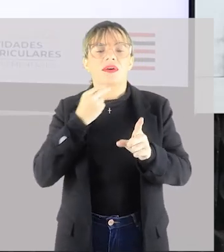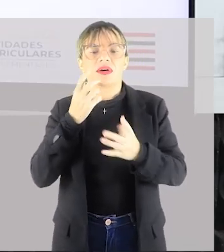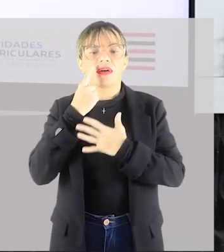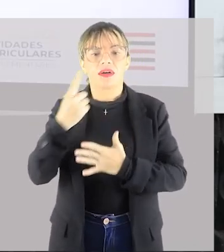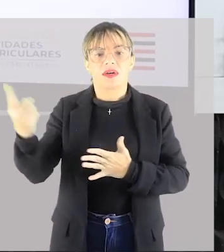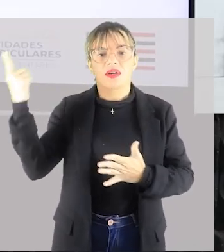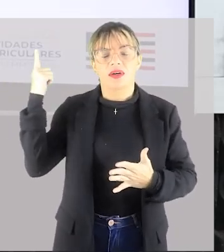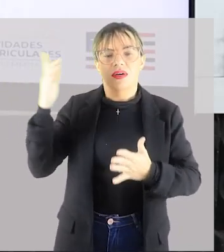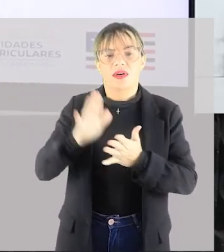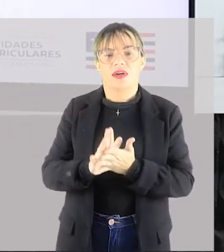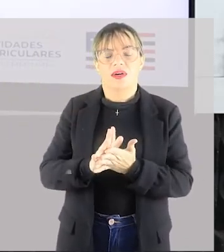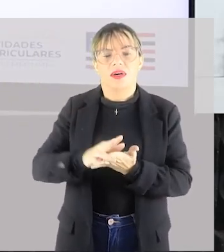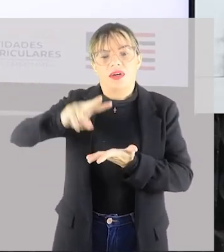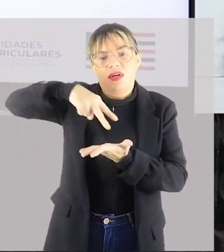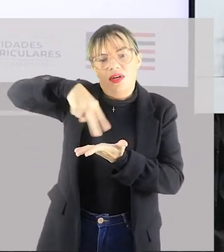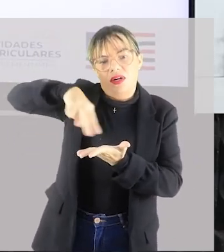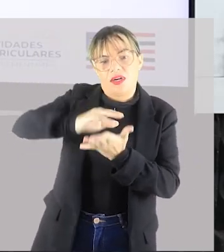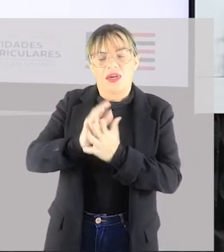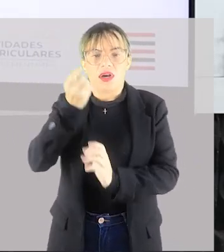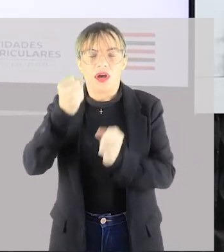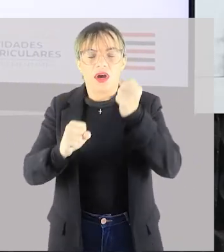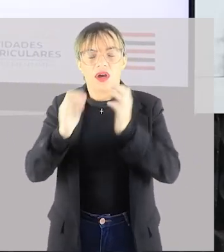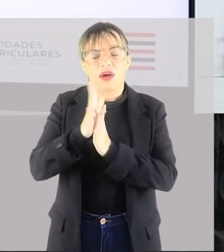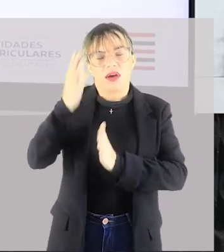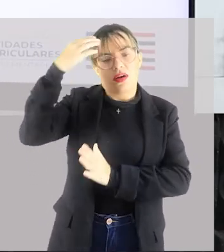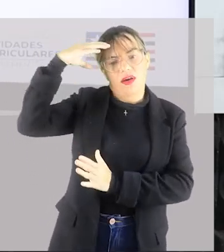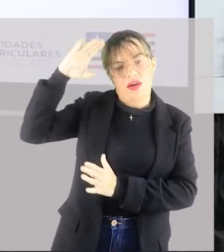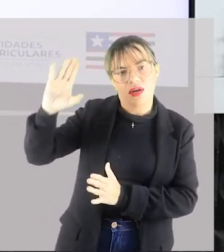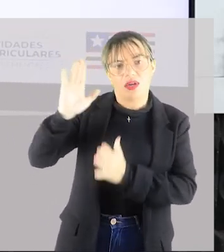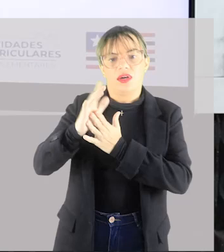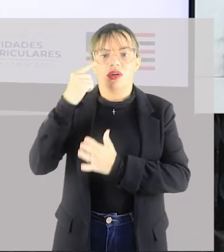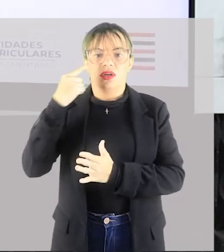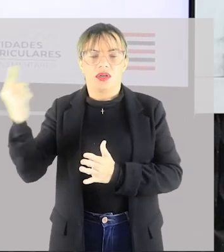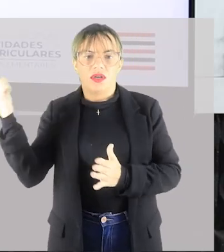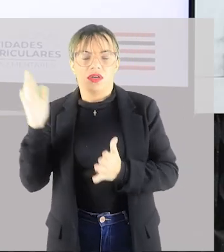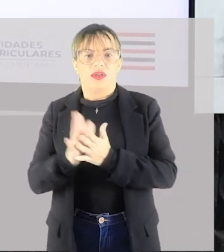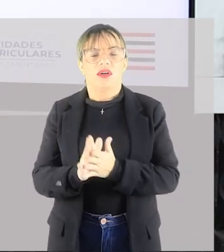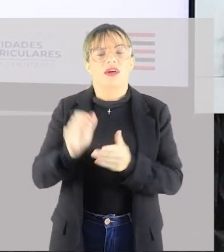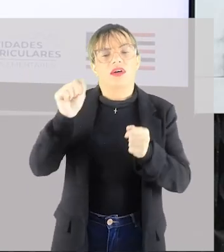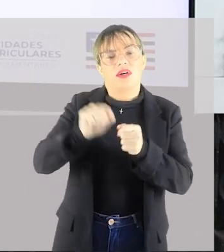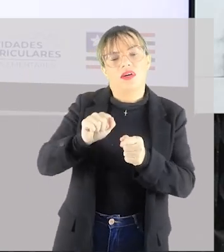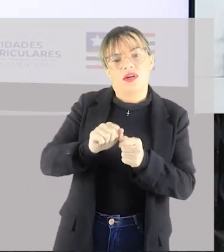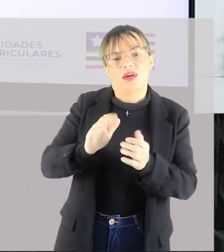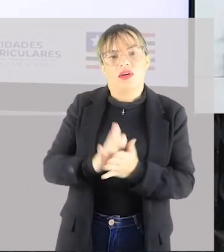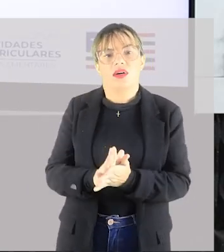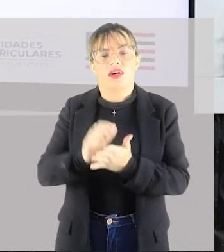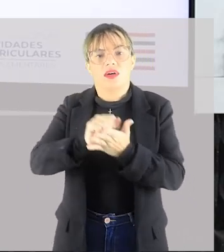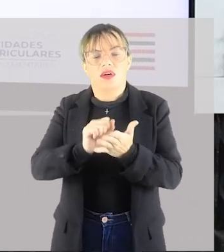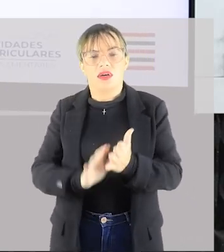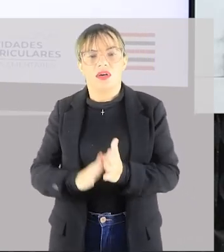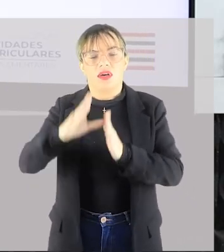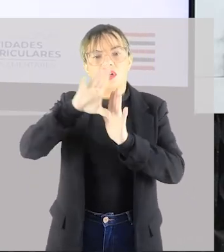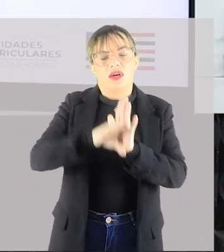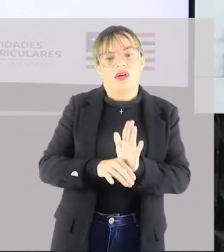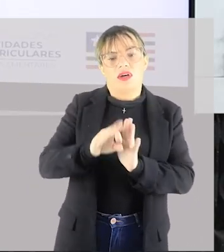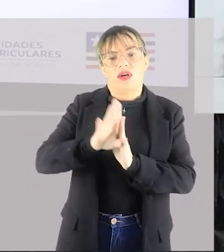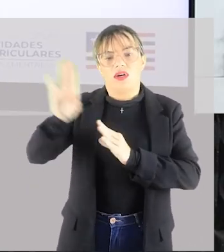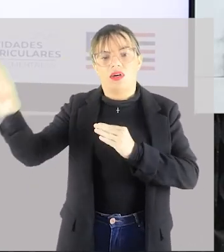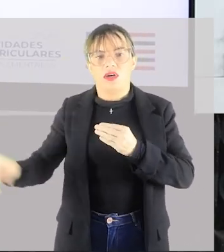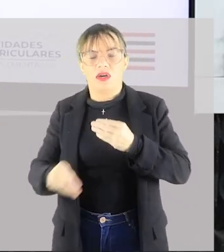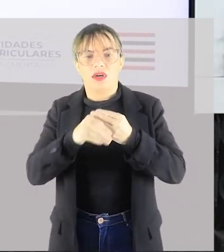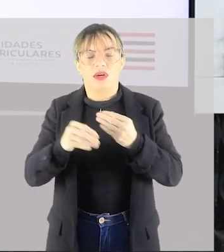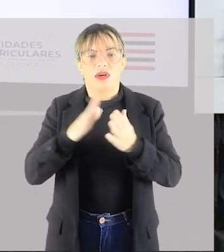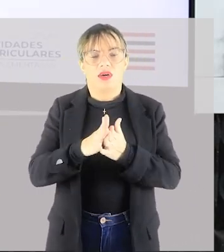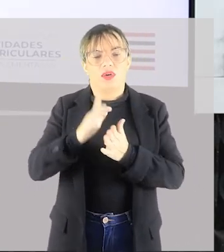dança e a indústria cultural. Lembrando que essa aula faz parte das atividades curriculares complementares que é